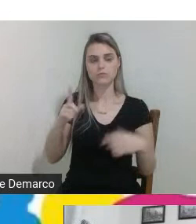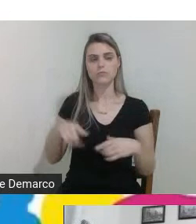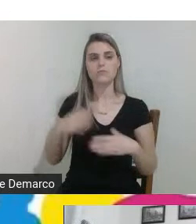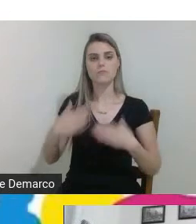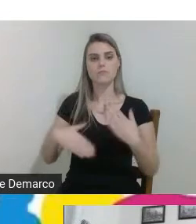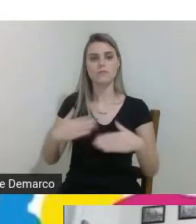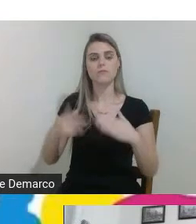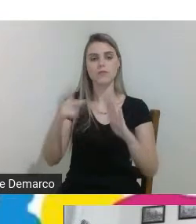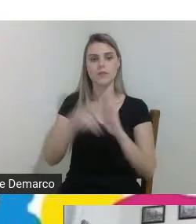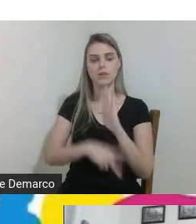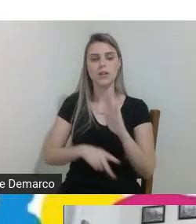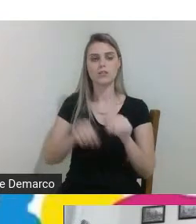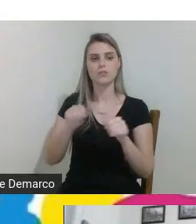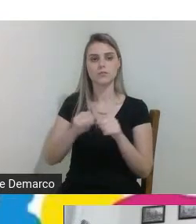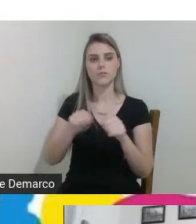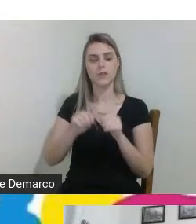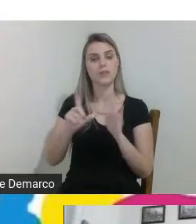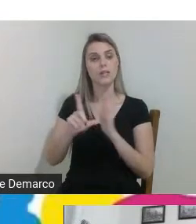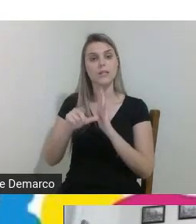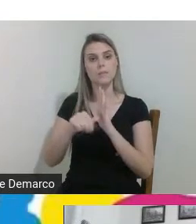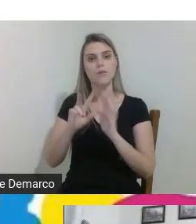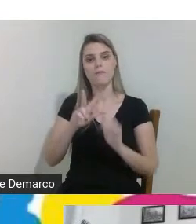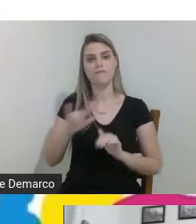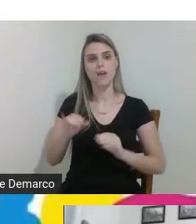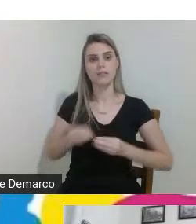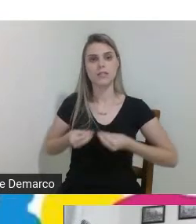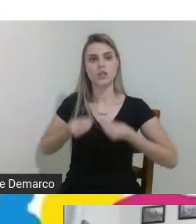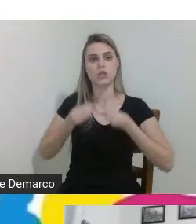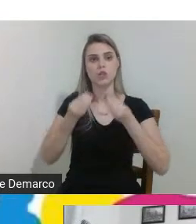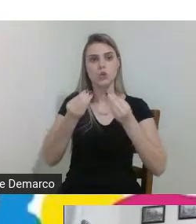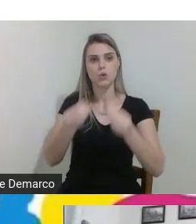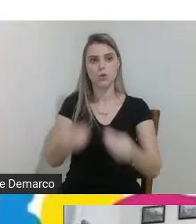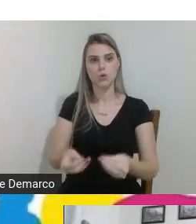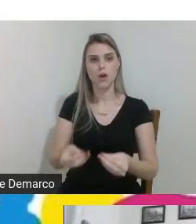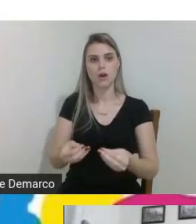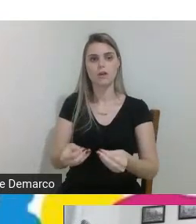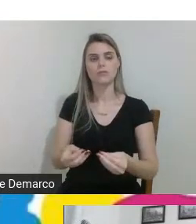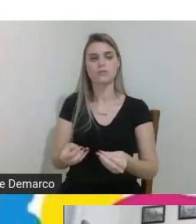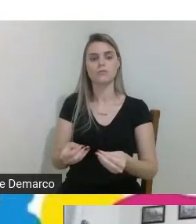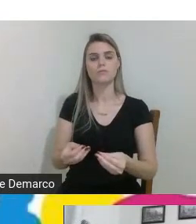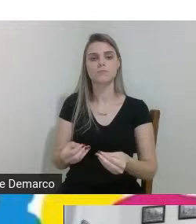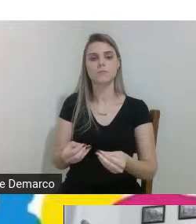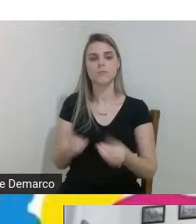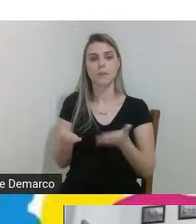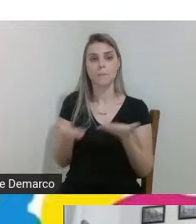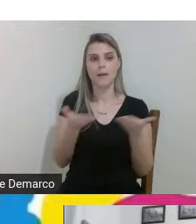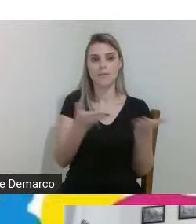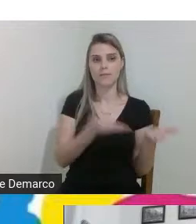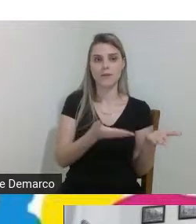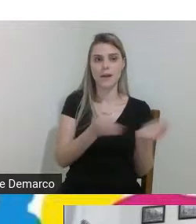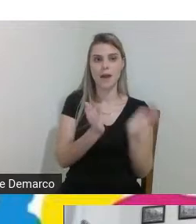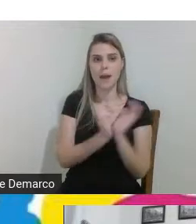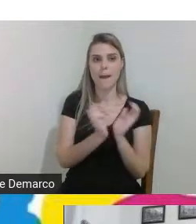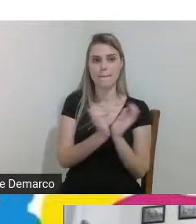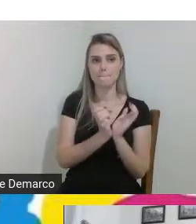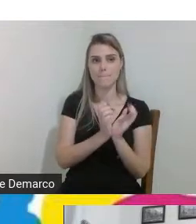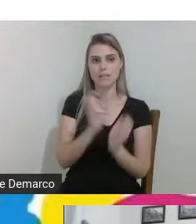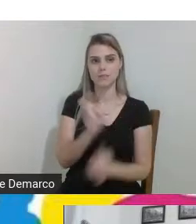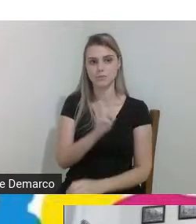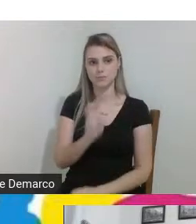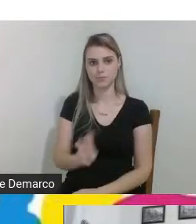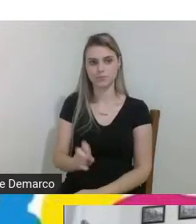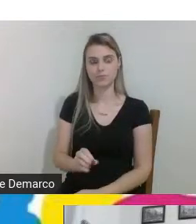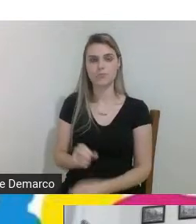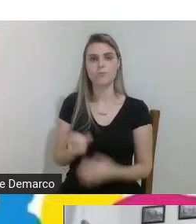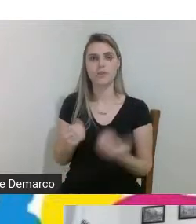fabricado e depois vai ser doado para a nossa vizinha aqui para a APAI Xancherê então